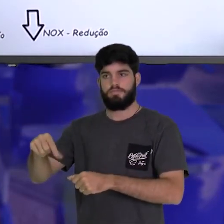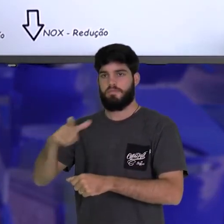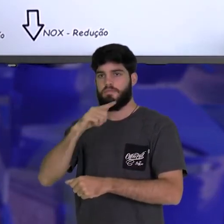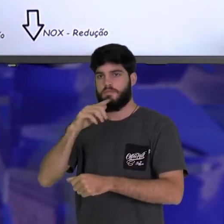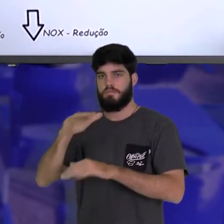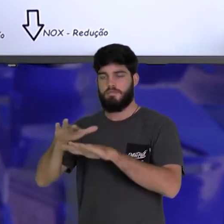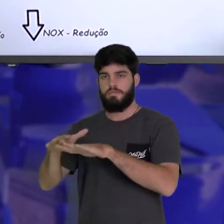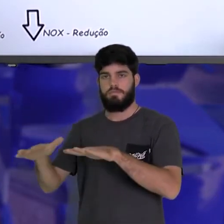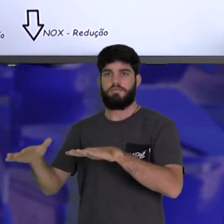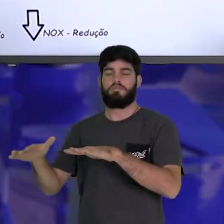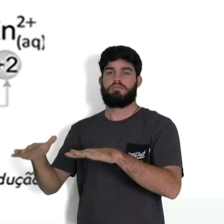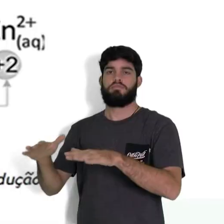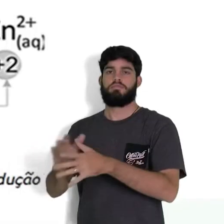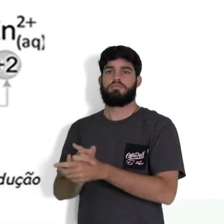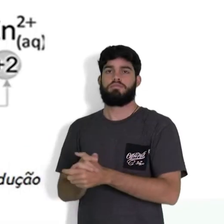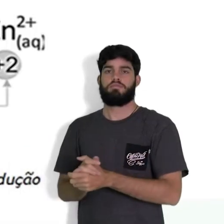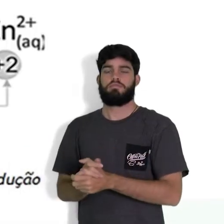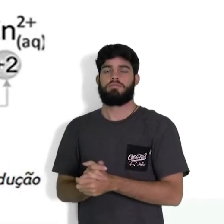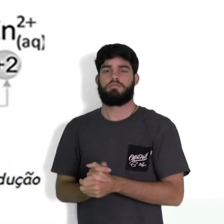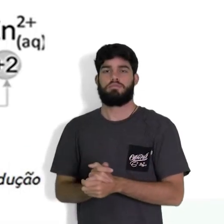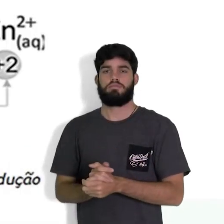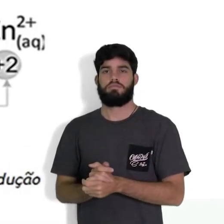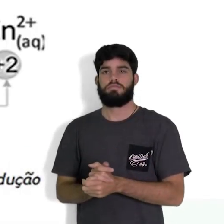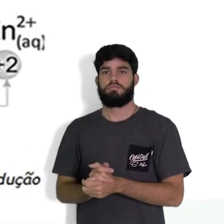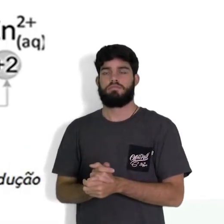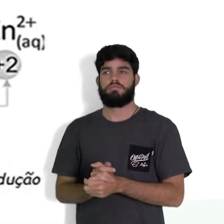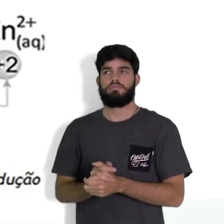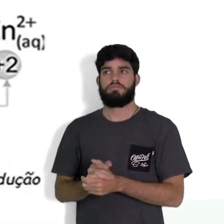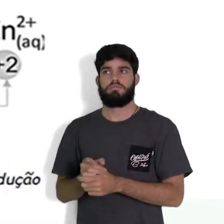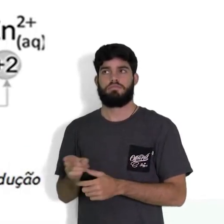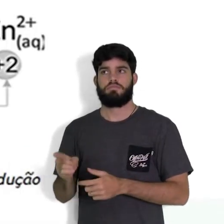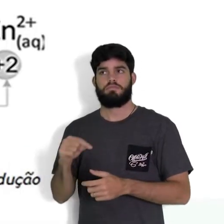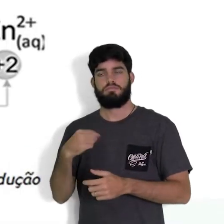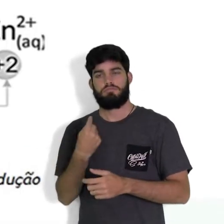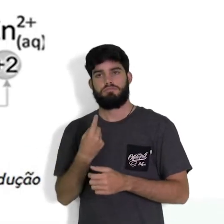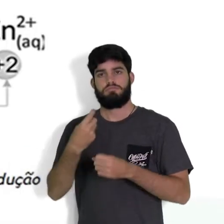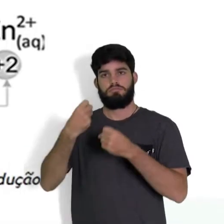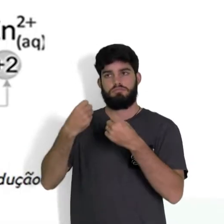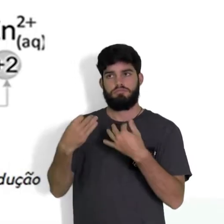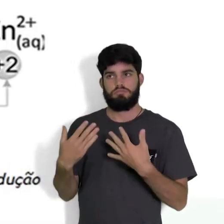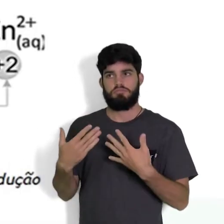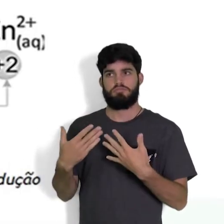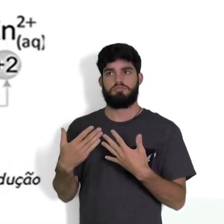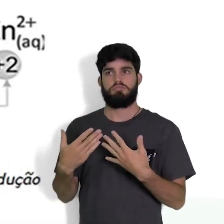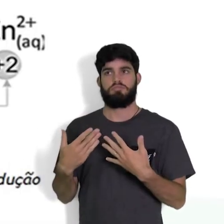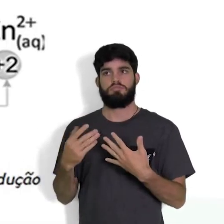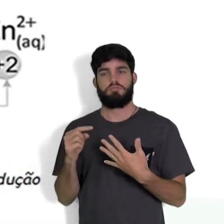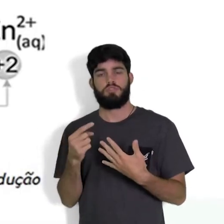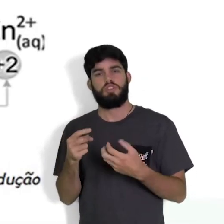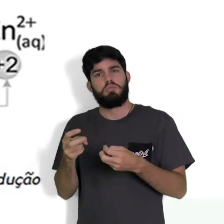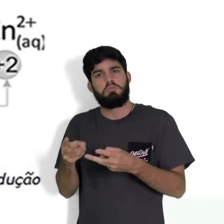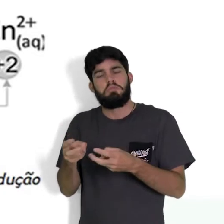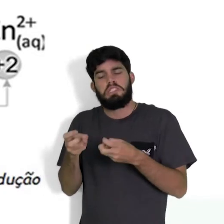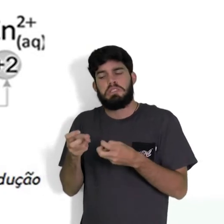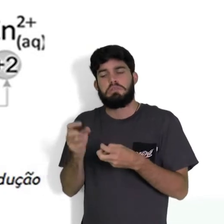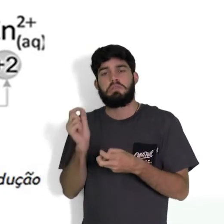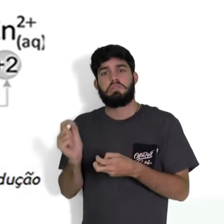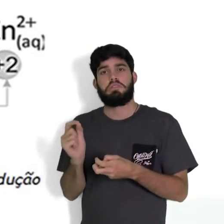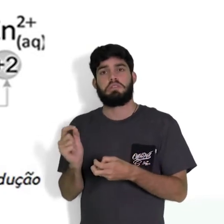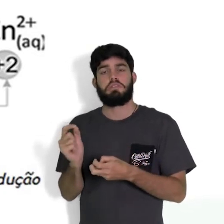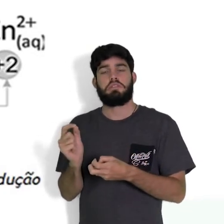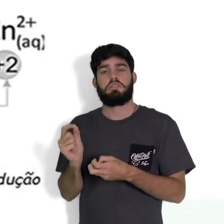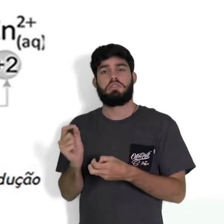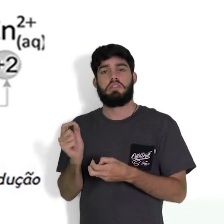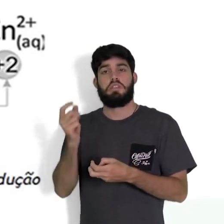deste outro metal que a gente aqui está conversando. E aí, gente nota que espontaneamente